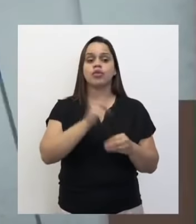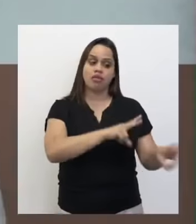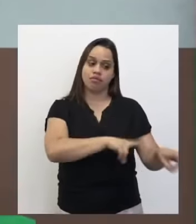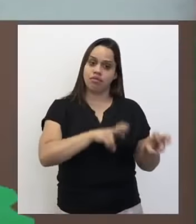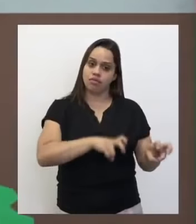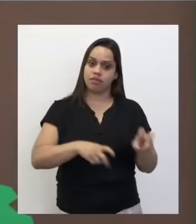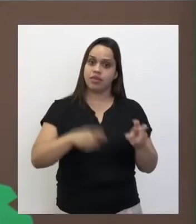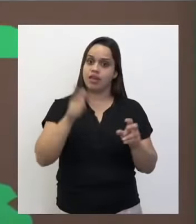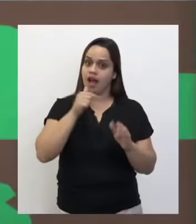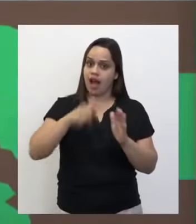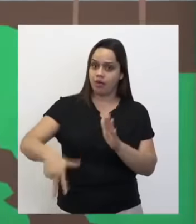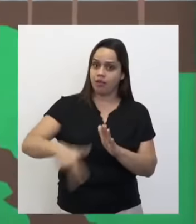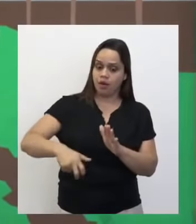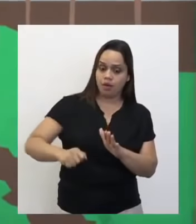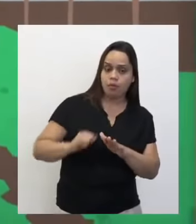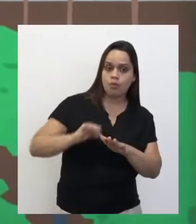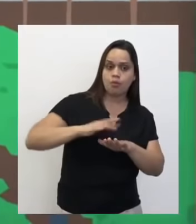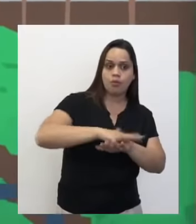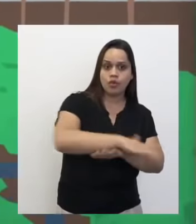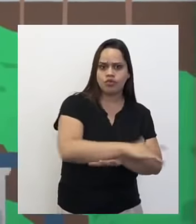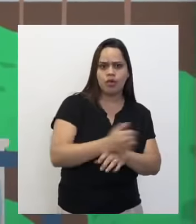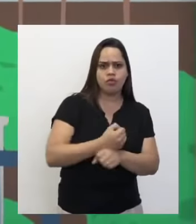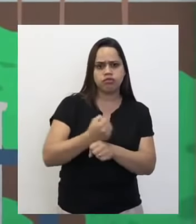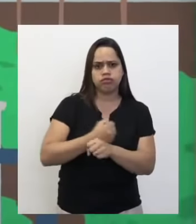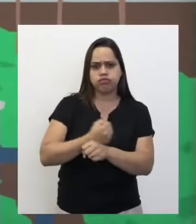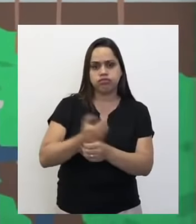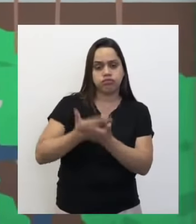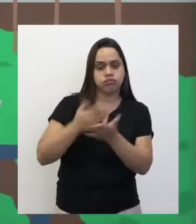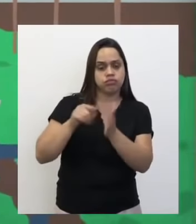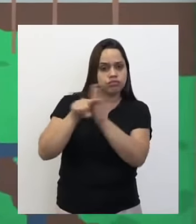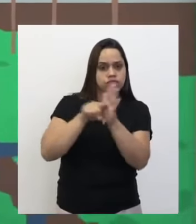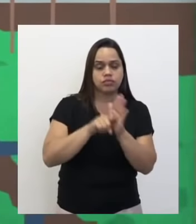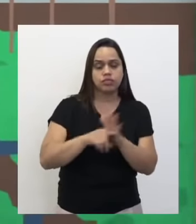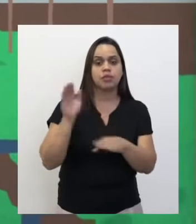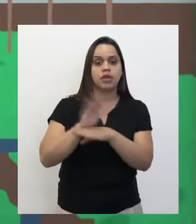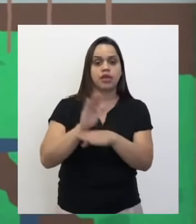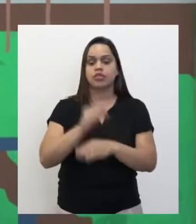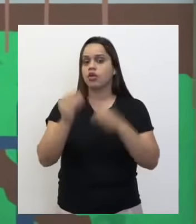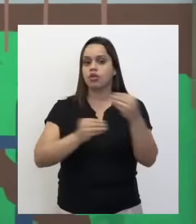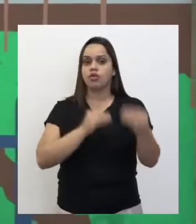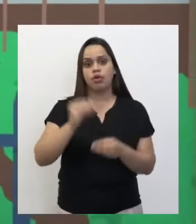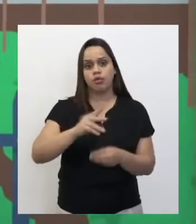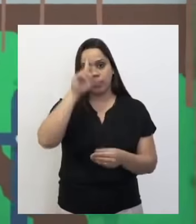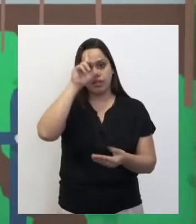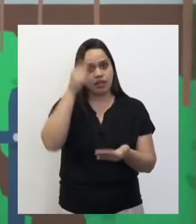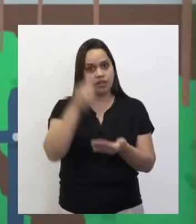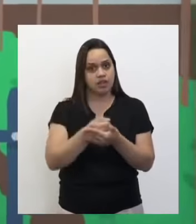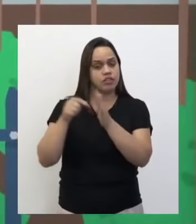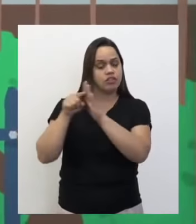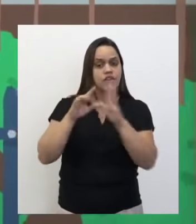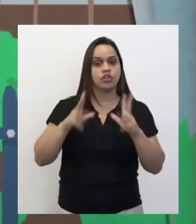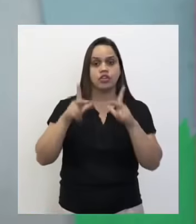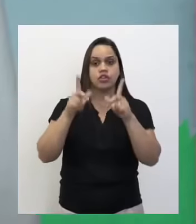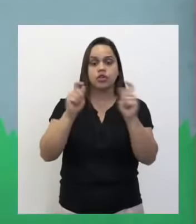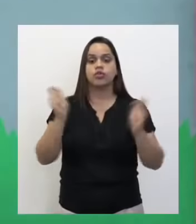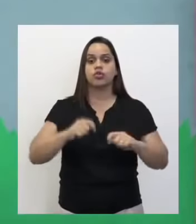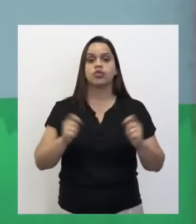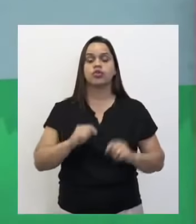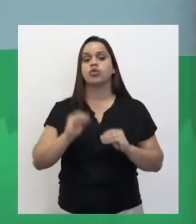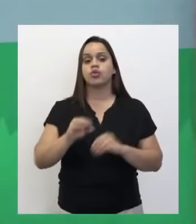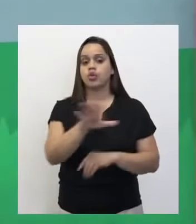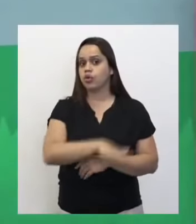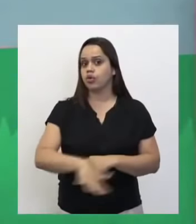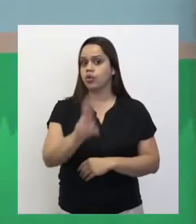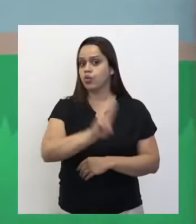São anos de estudos para ajudar a gestão de recursos hídricos em tomadas de decisão e análise dos possíveis cenários de